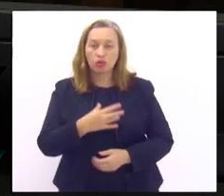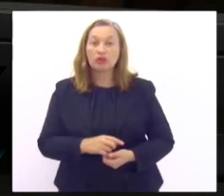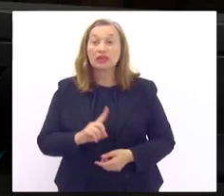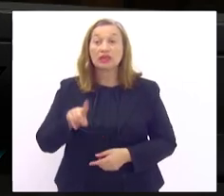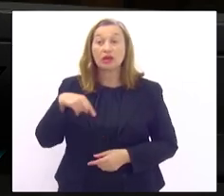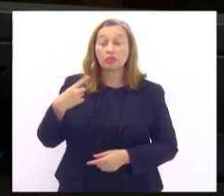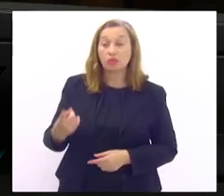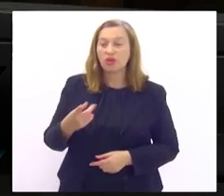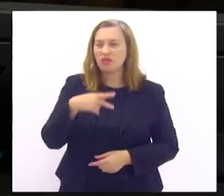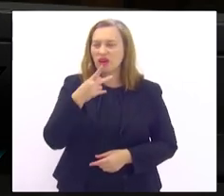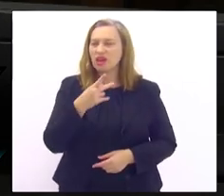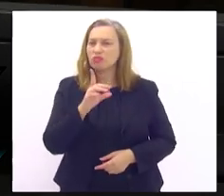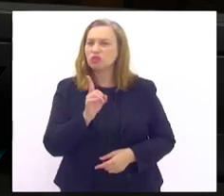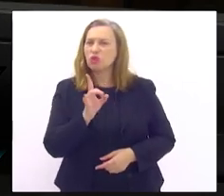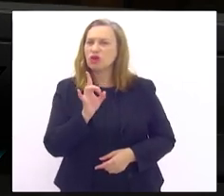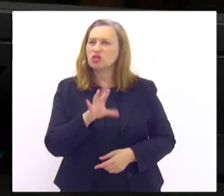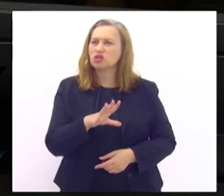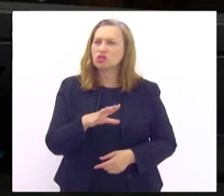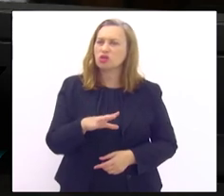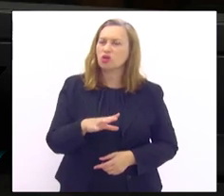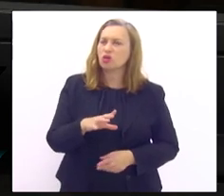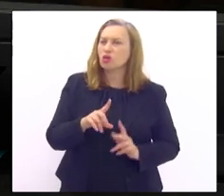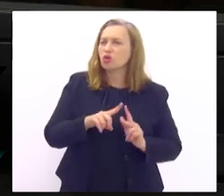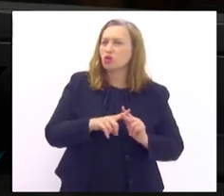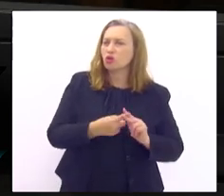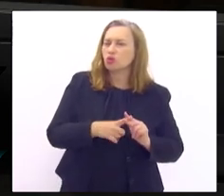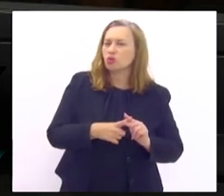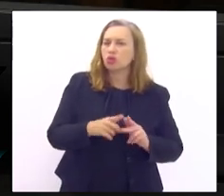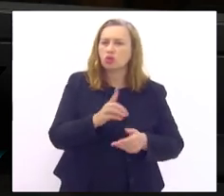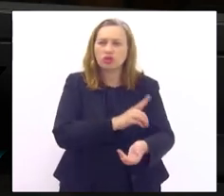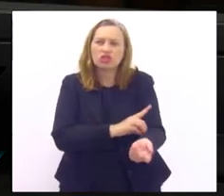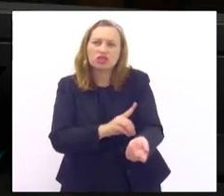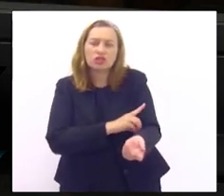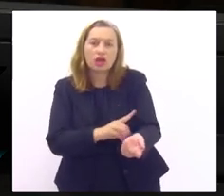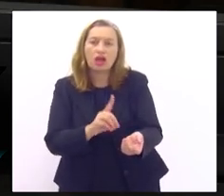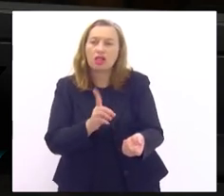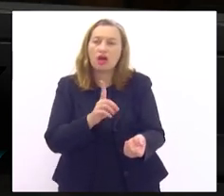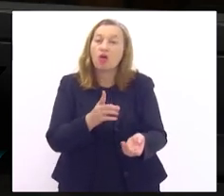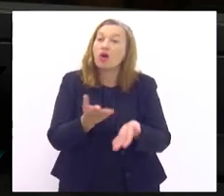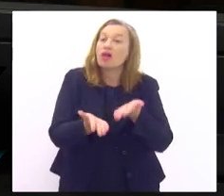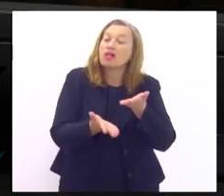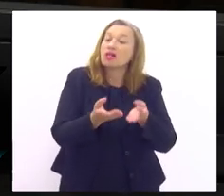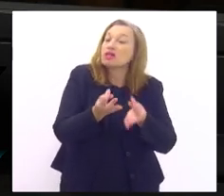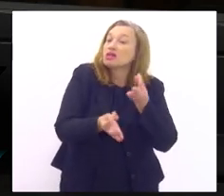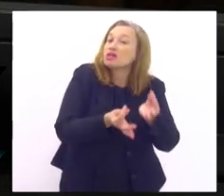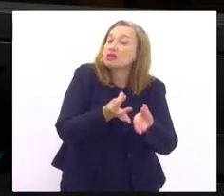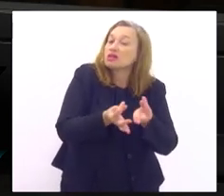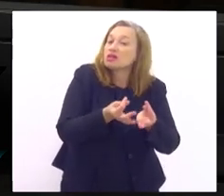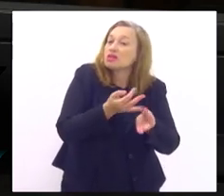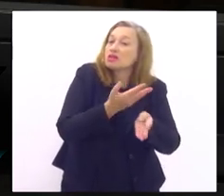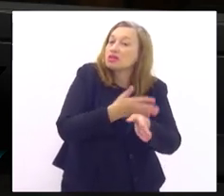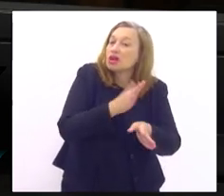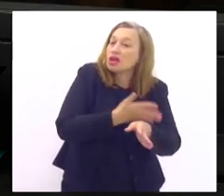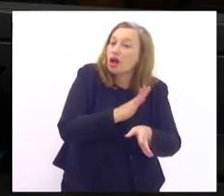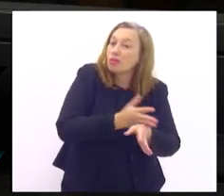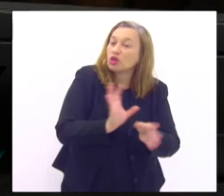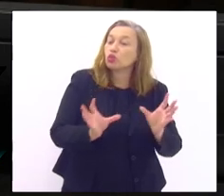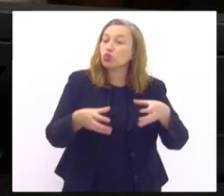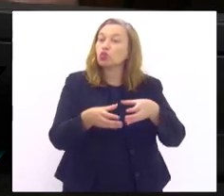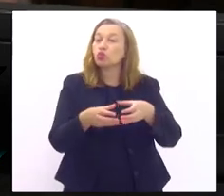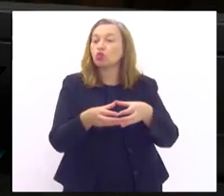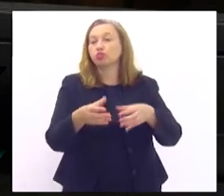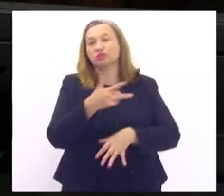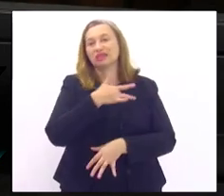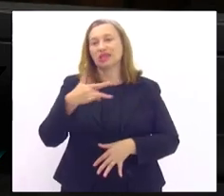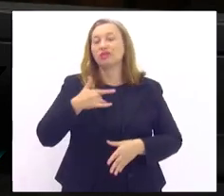falamos não é só questão da regulamentação do diabetes é treinamento das equipes de saúde é todo um